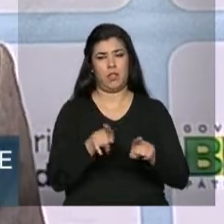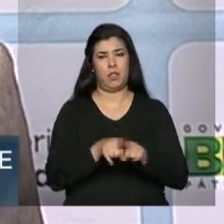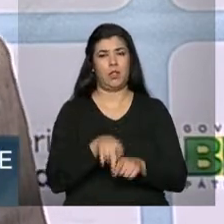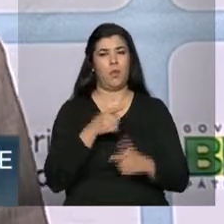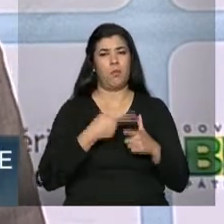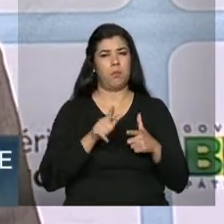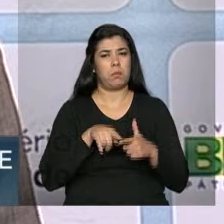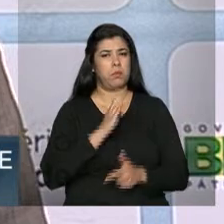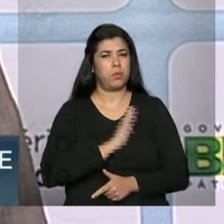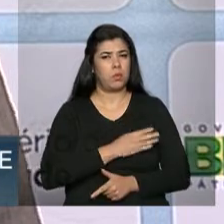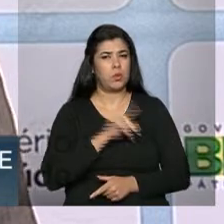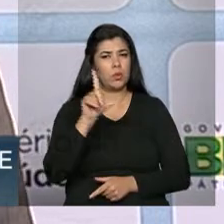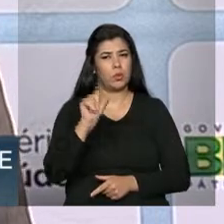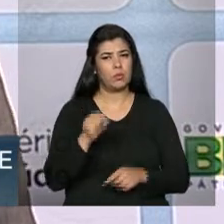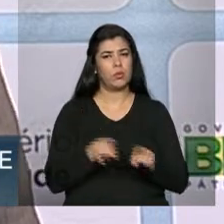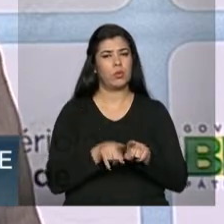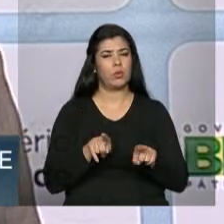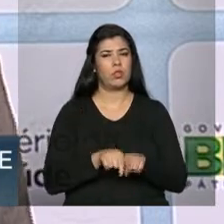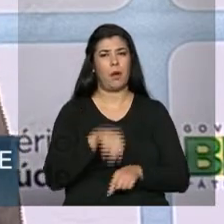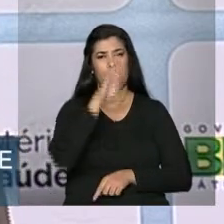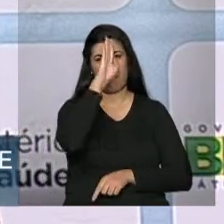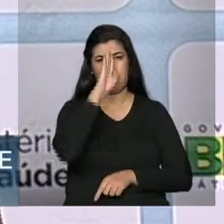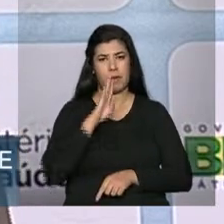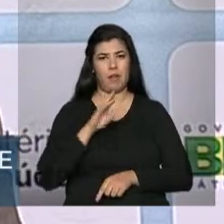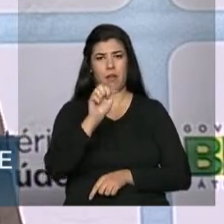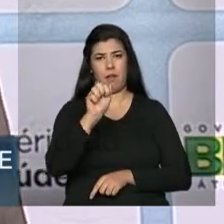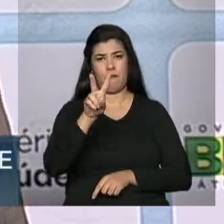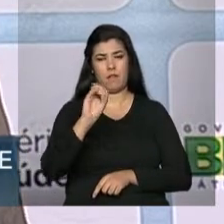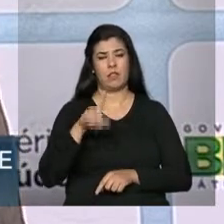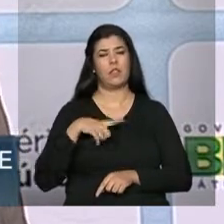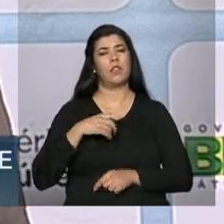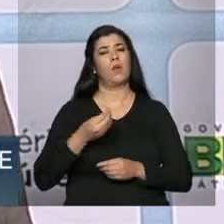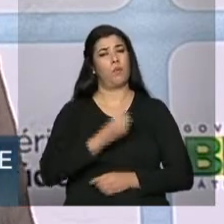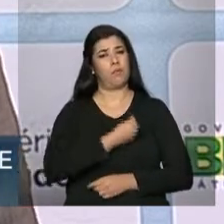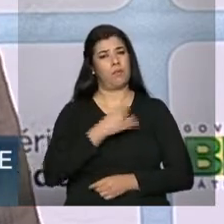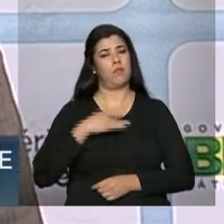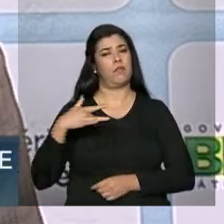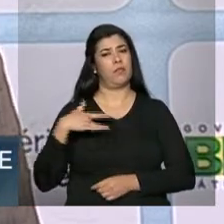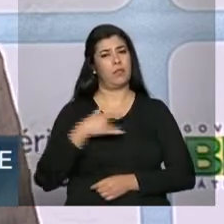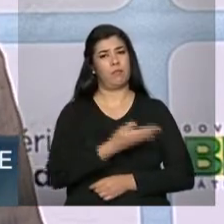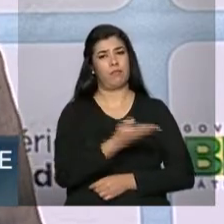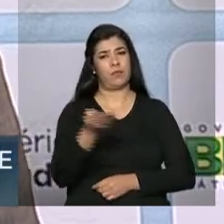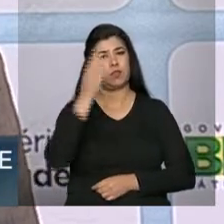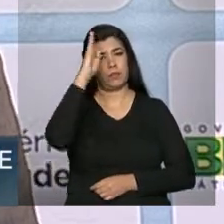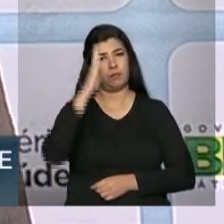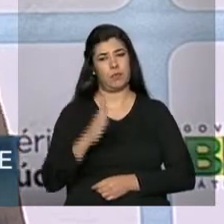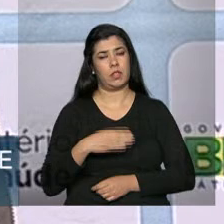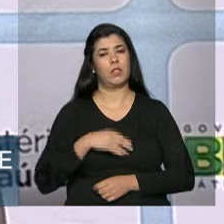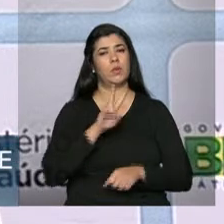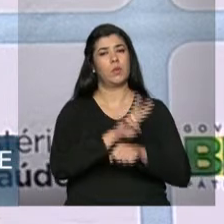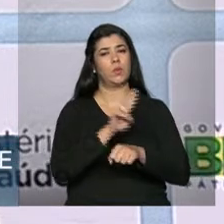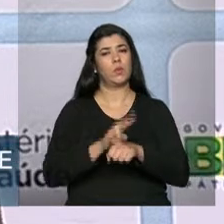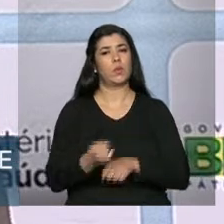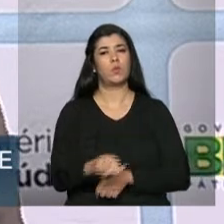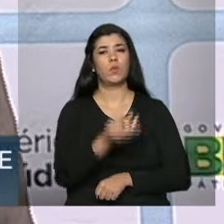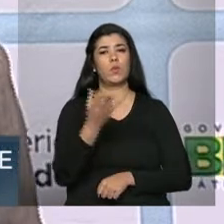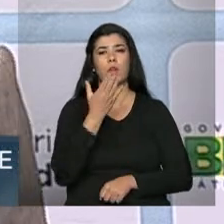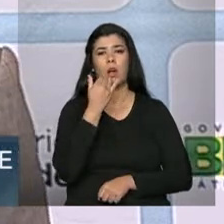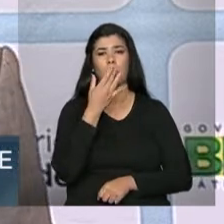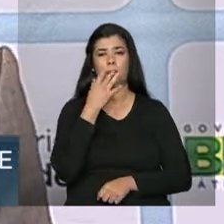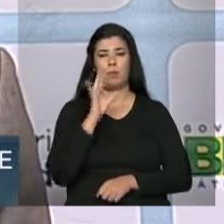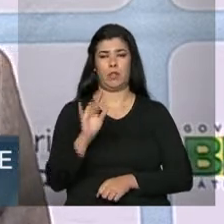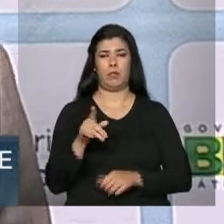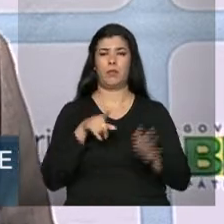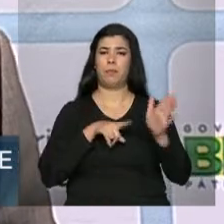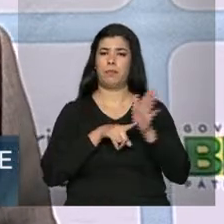de derrames, portanto, é decisivo para uma vida mais saudável para a população brasileira controlar o sal na nossa alimentação. E o Ministério da Saúde,